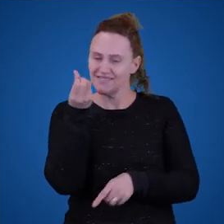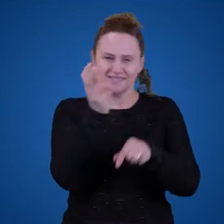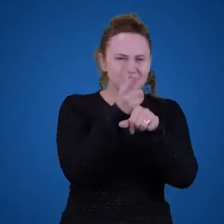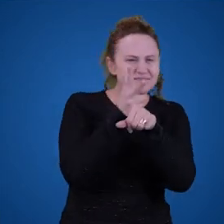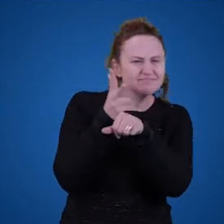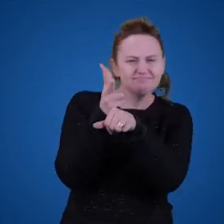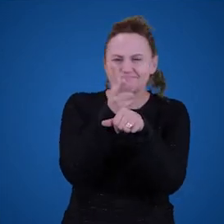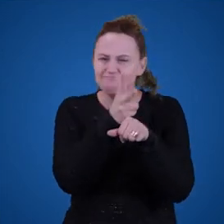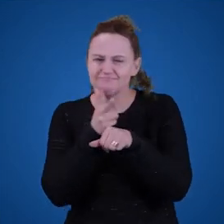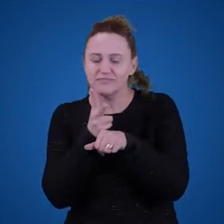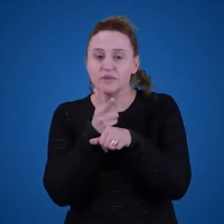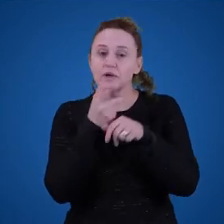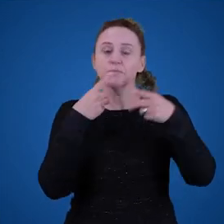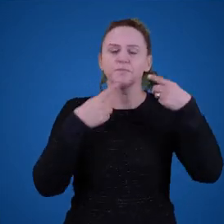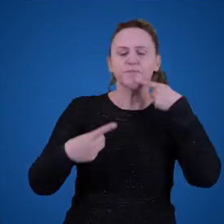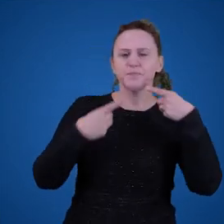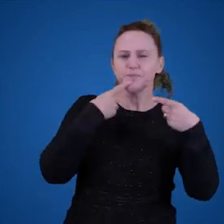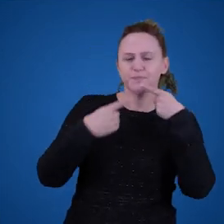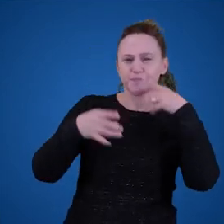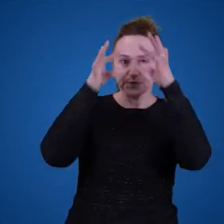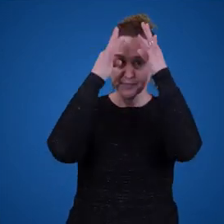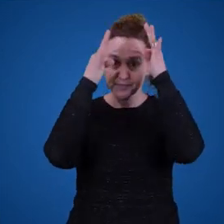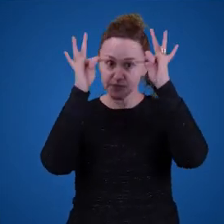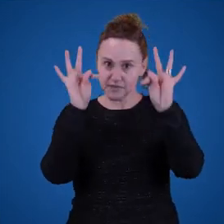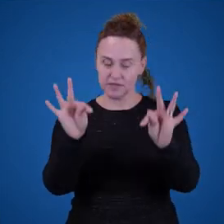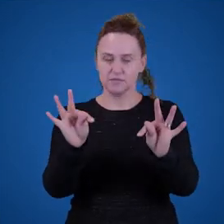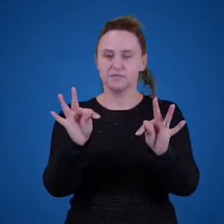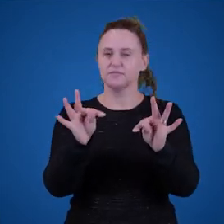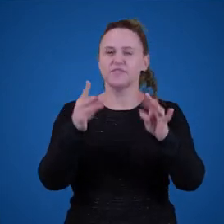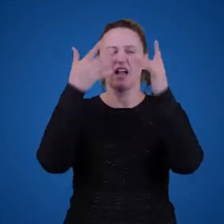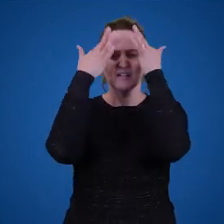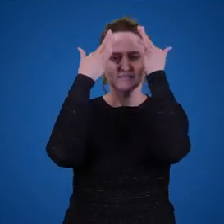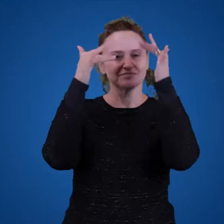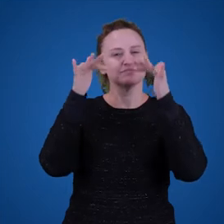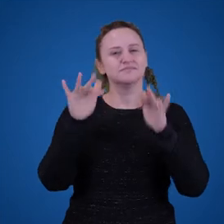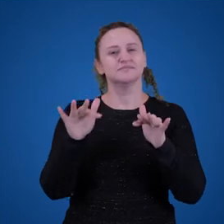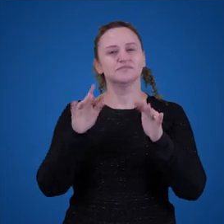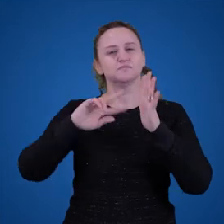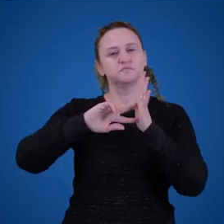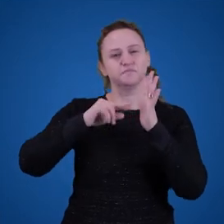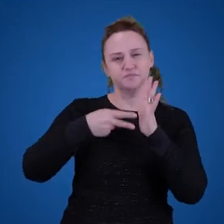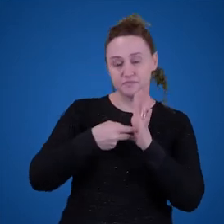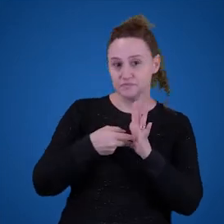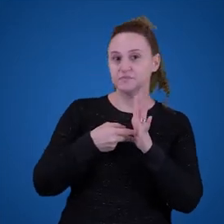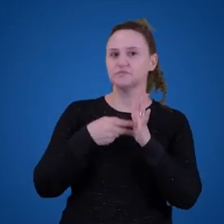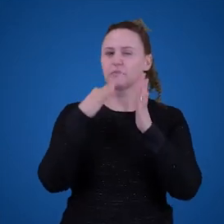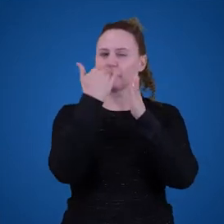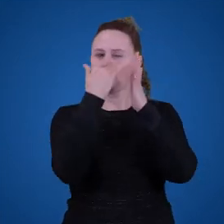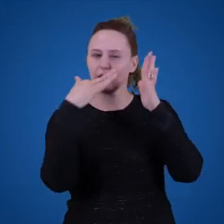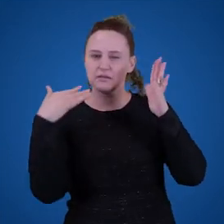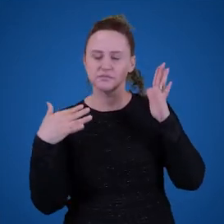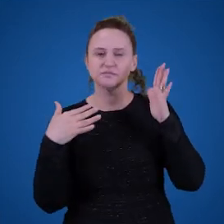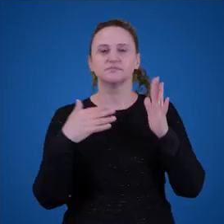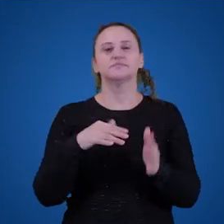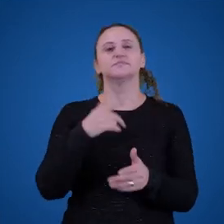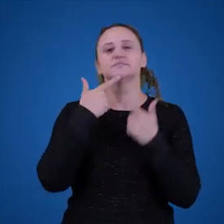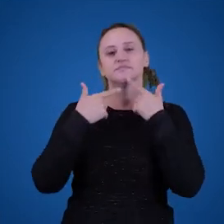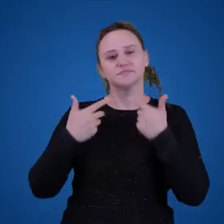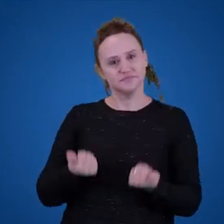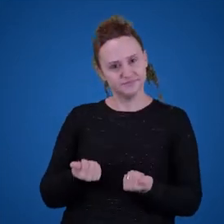para discutir algumas teorias filosóficas acerca do significado e da referência da linguagem.